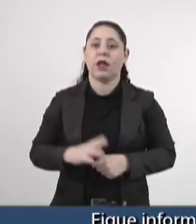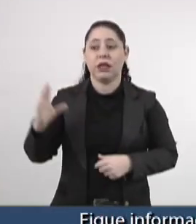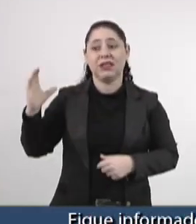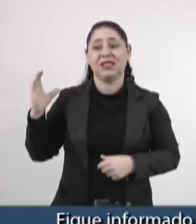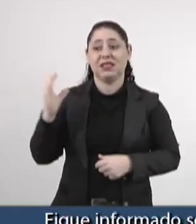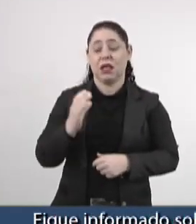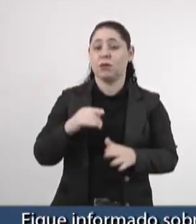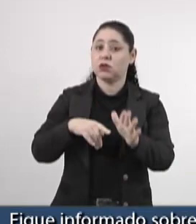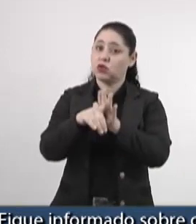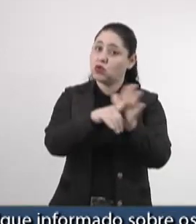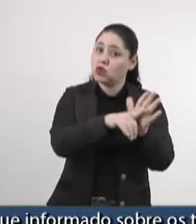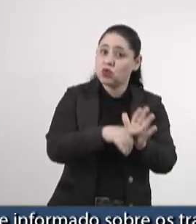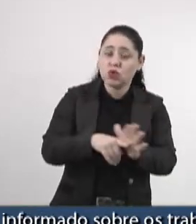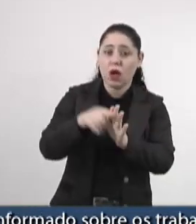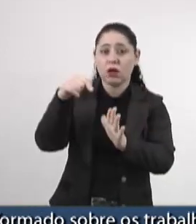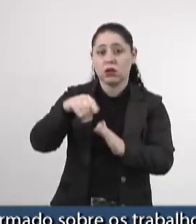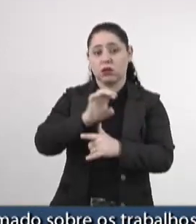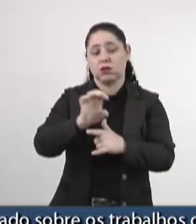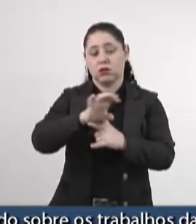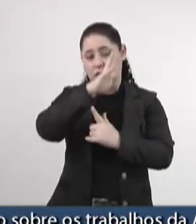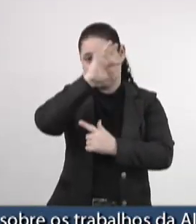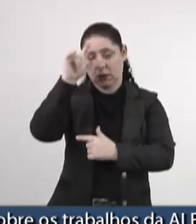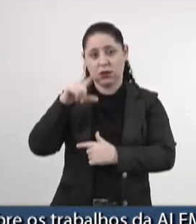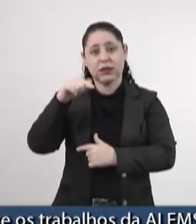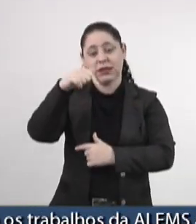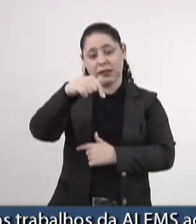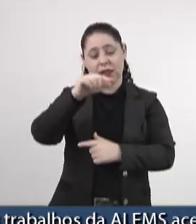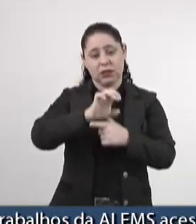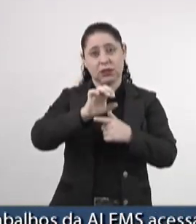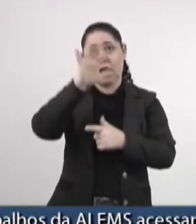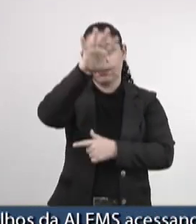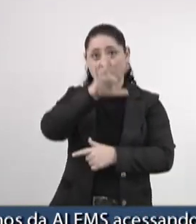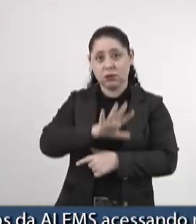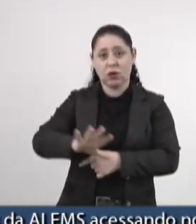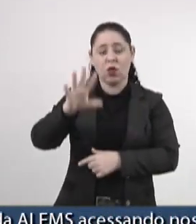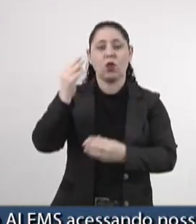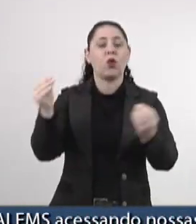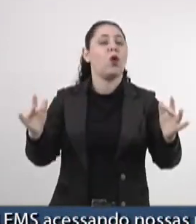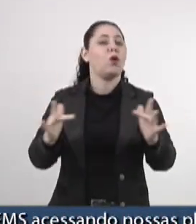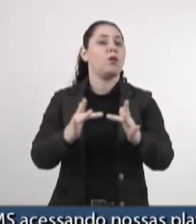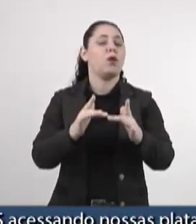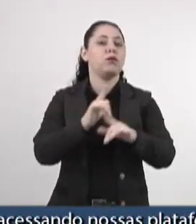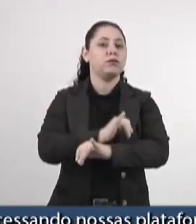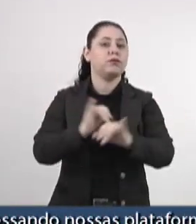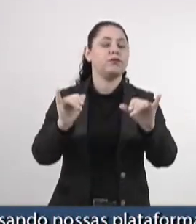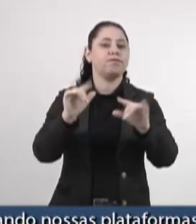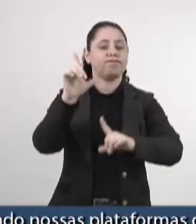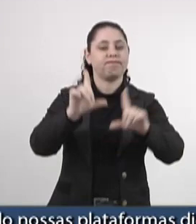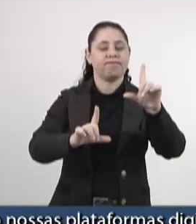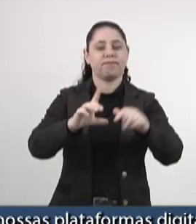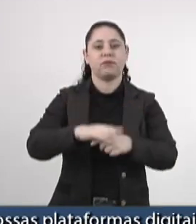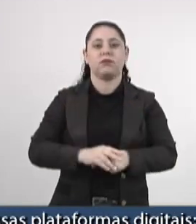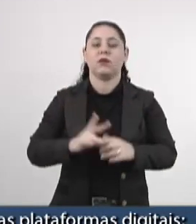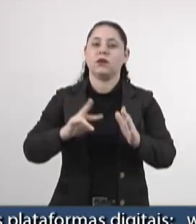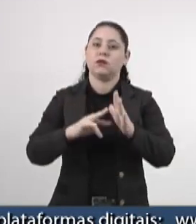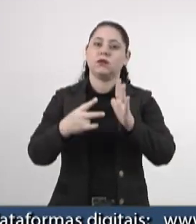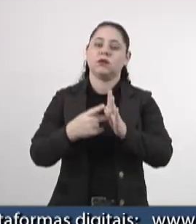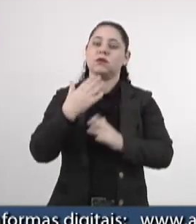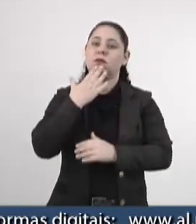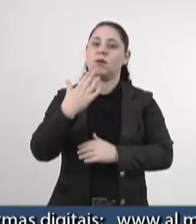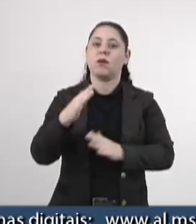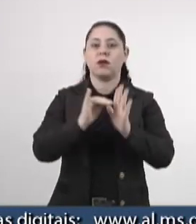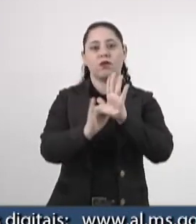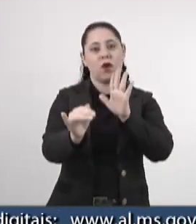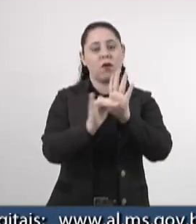estão sendo investigados em Mato Grosso do Sul e outros sete estados brasileiros, conforme veiculado na mídia. Nesse sentido, solicito as